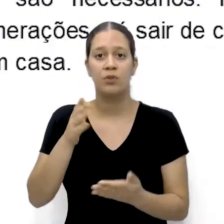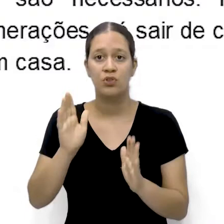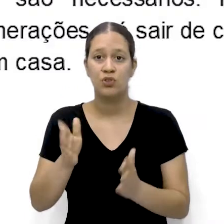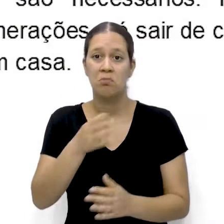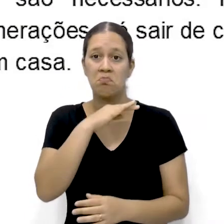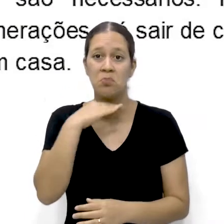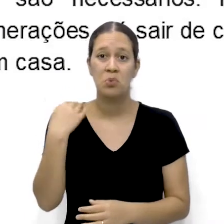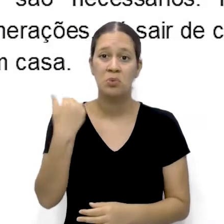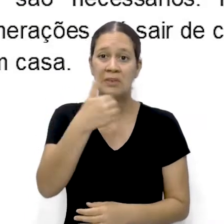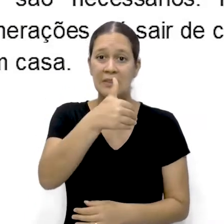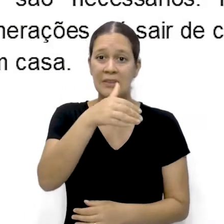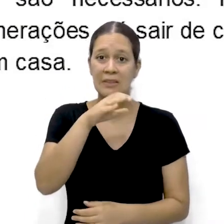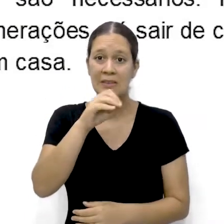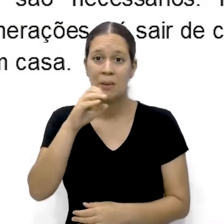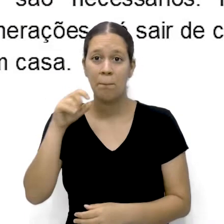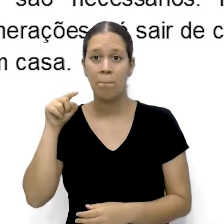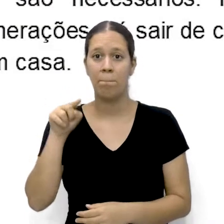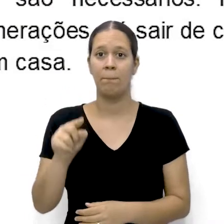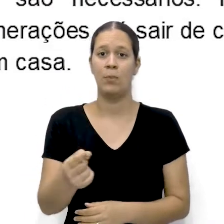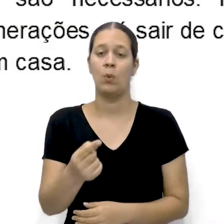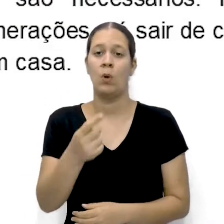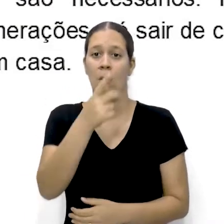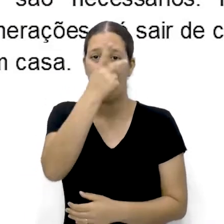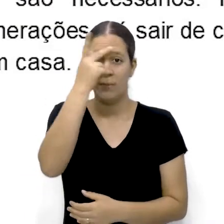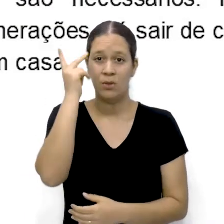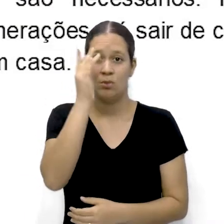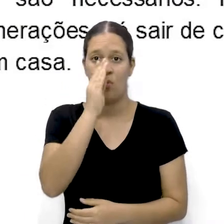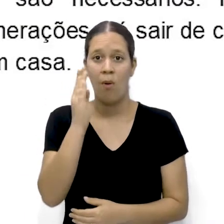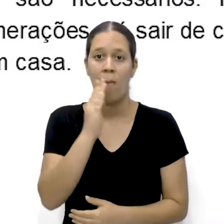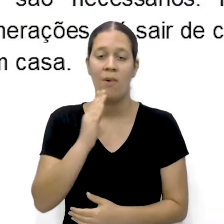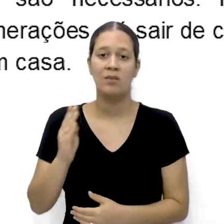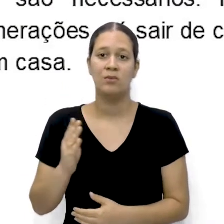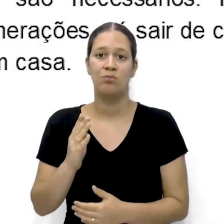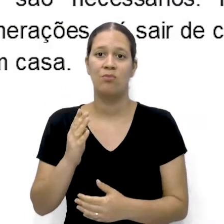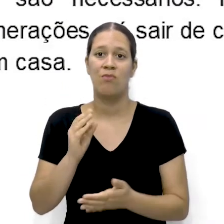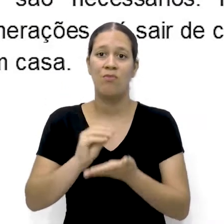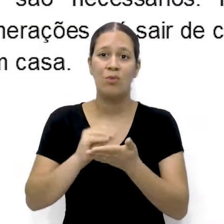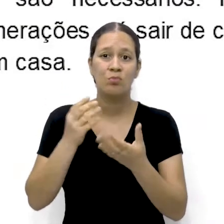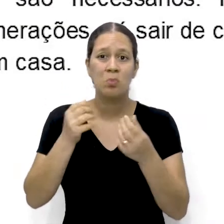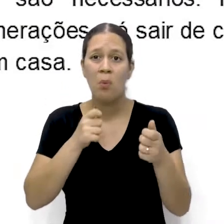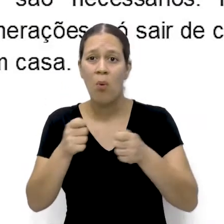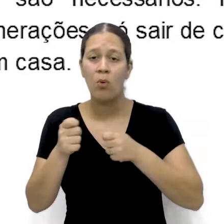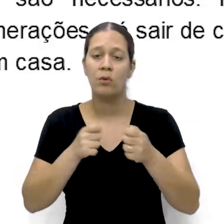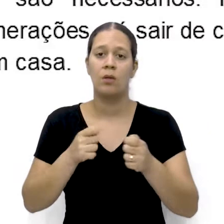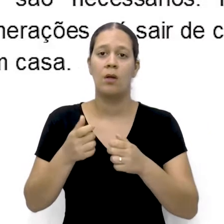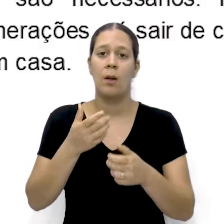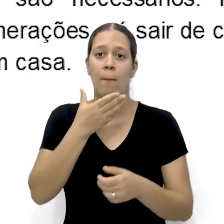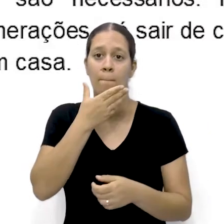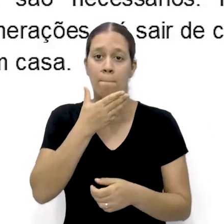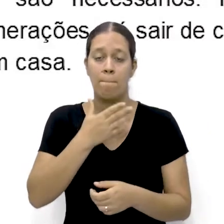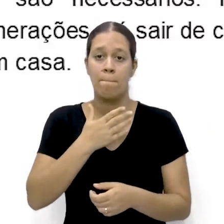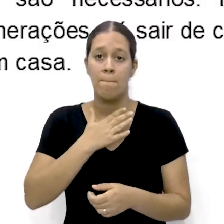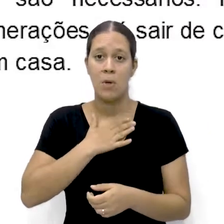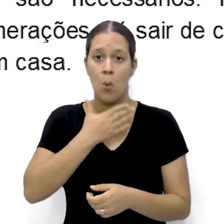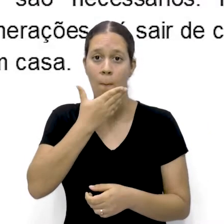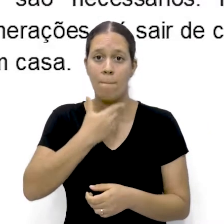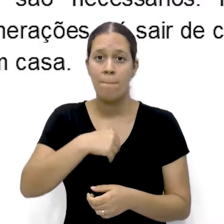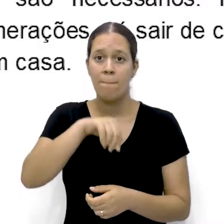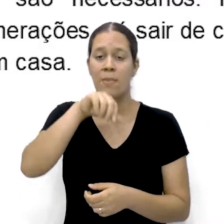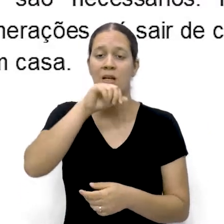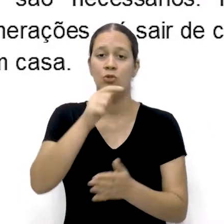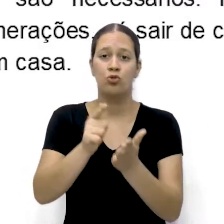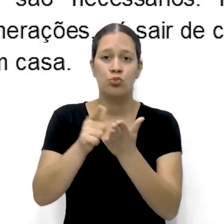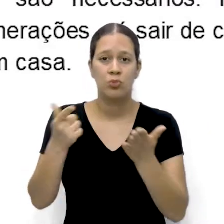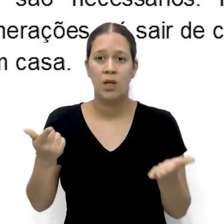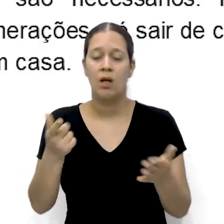mil pessoas no Brasil E a situação está longe de ser controlada Meu pai acompanha notícias e vários jornais na